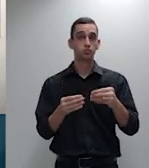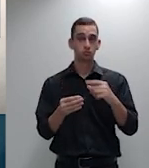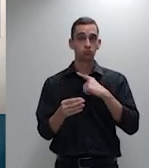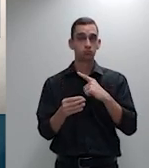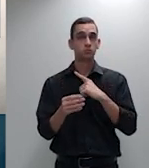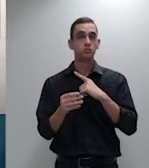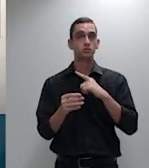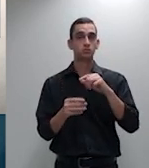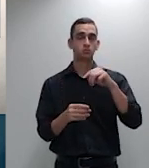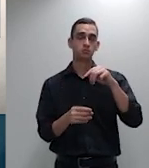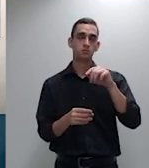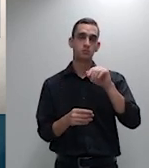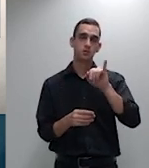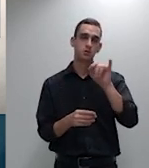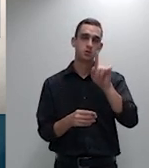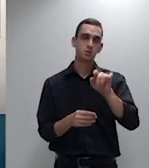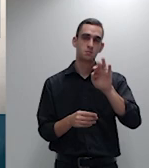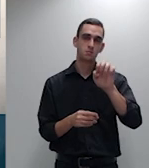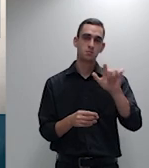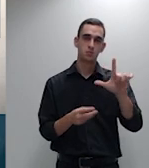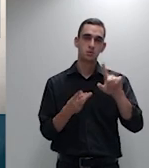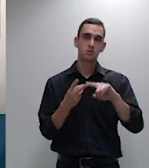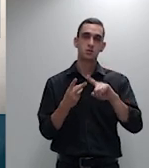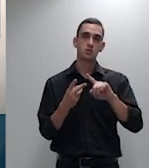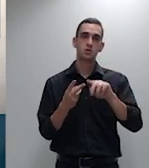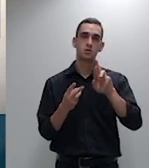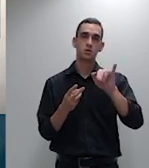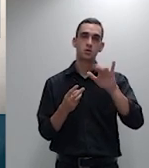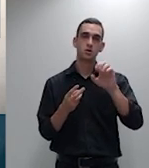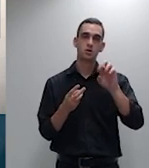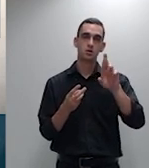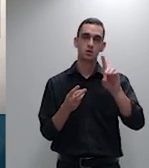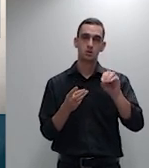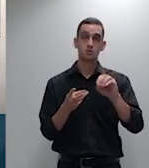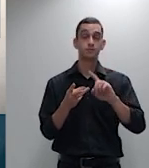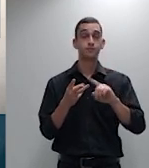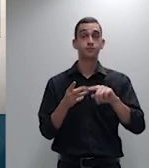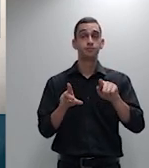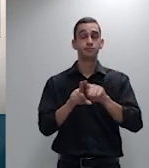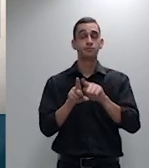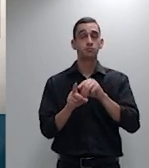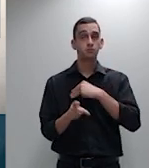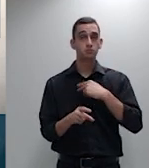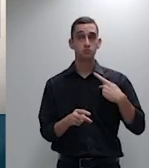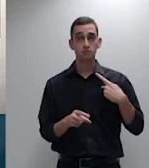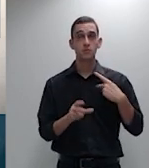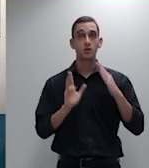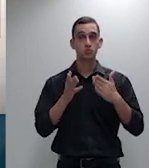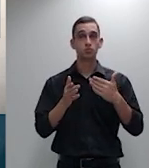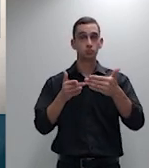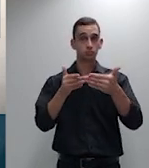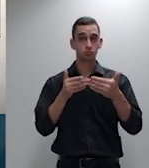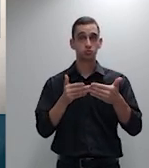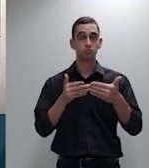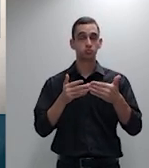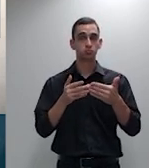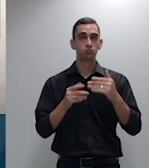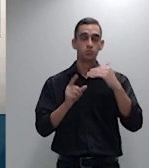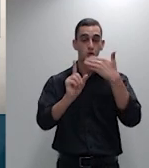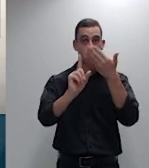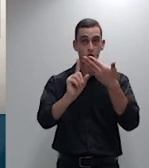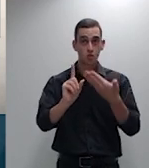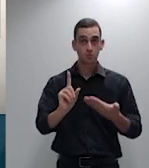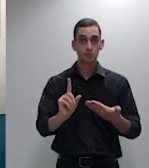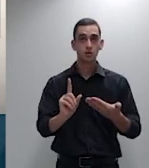do colegiado e do integrante do Ministério Público Federal, foram proferidas homenagens à senhora ministra Nancy Andrigui,